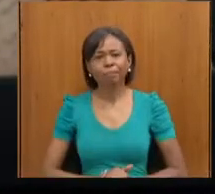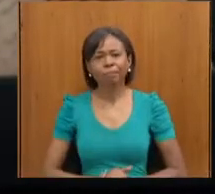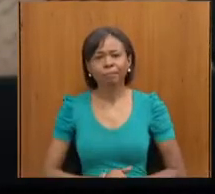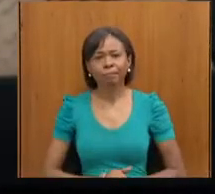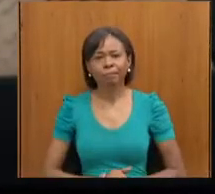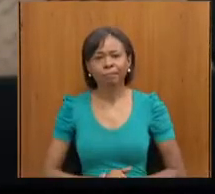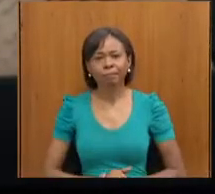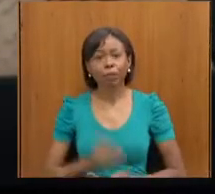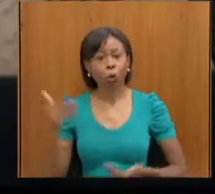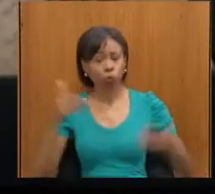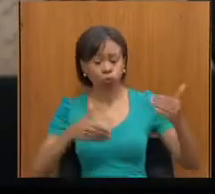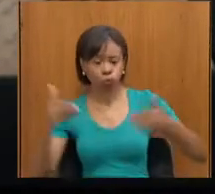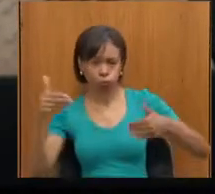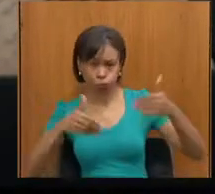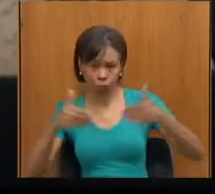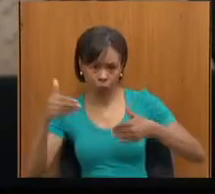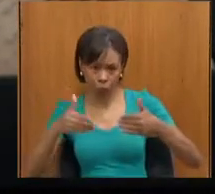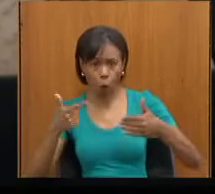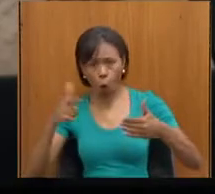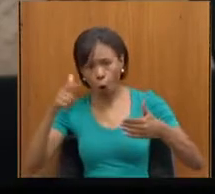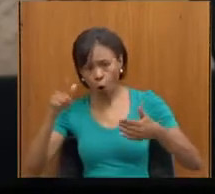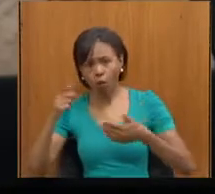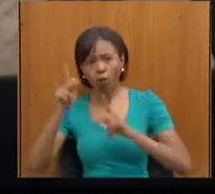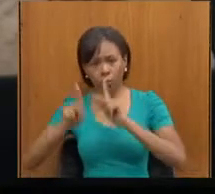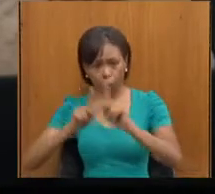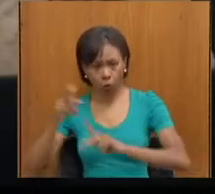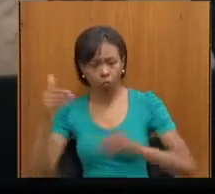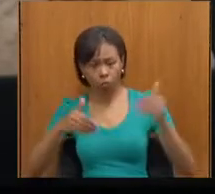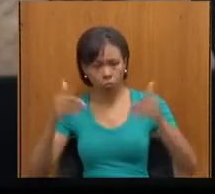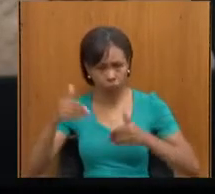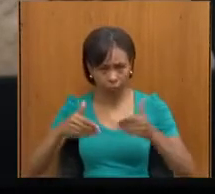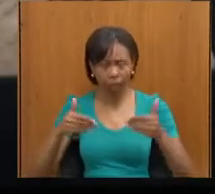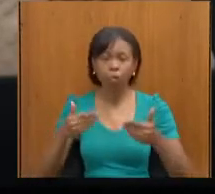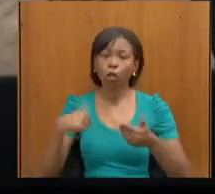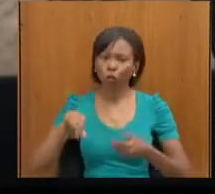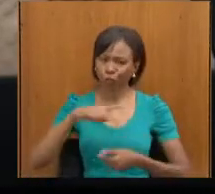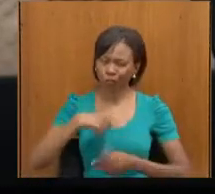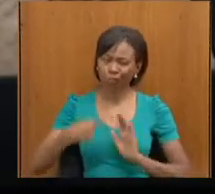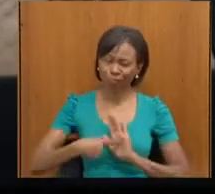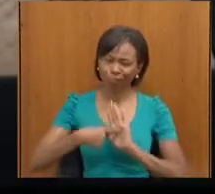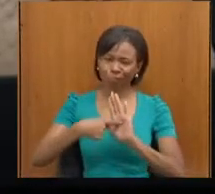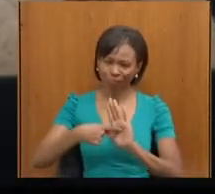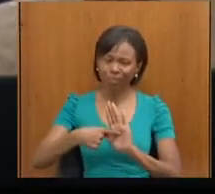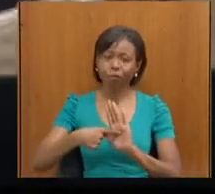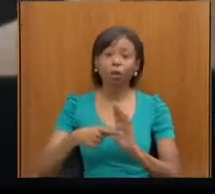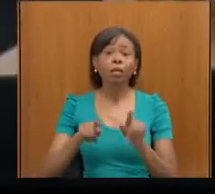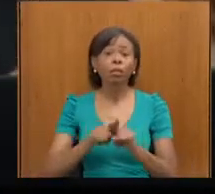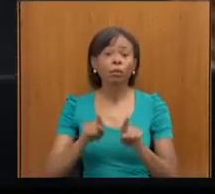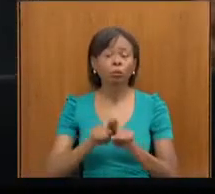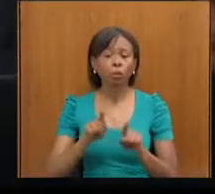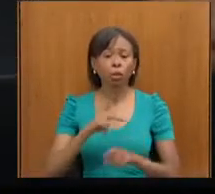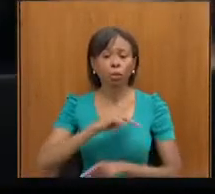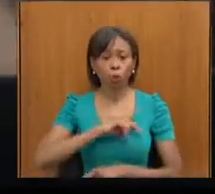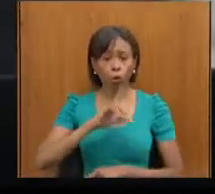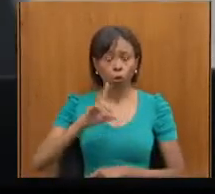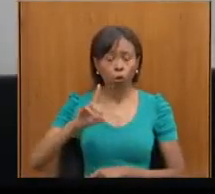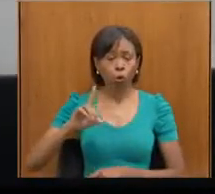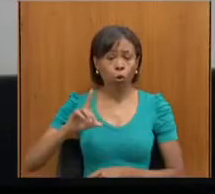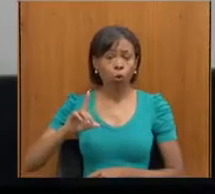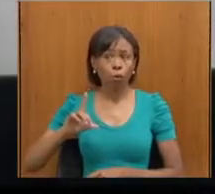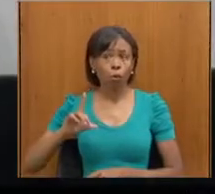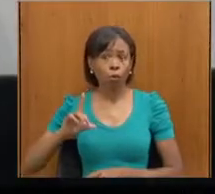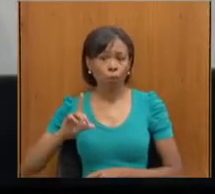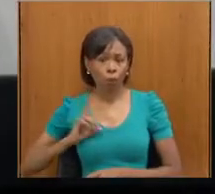forem chegando aqui outros convidados, nós vamos registrando, mas eu queria aqui também que o nosso procurador Estevam levasse um